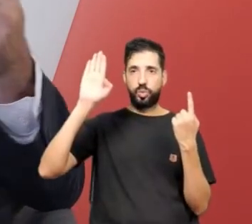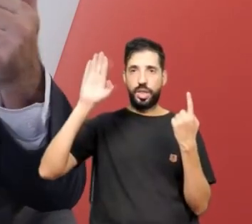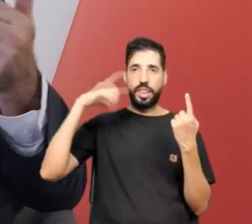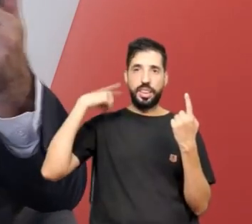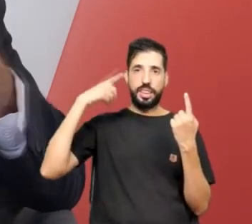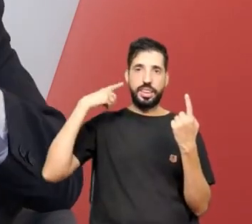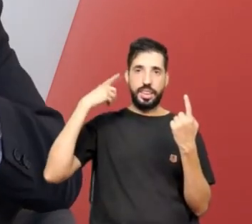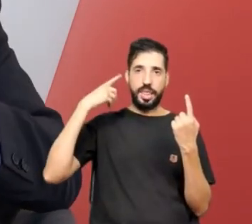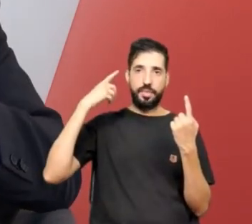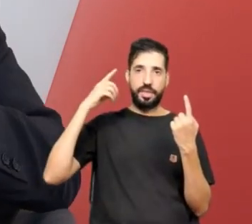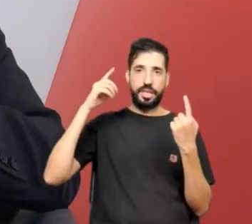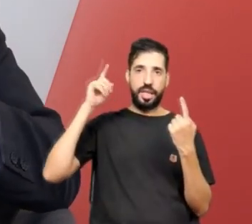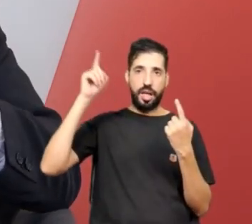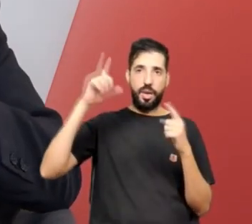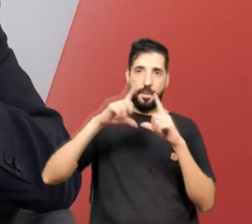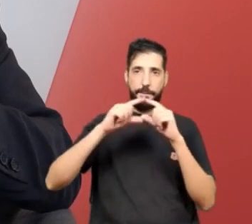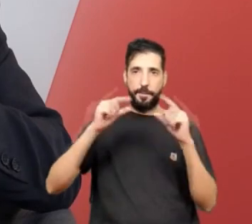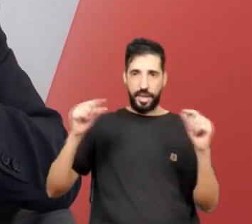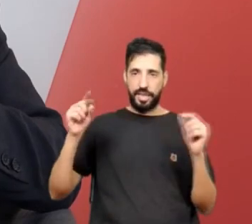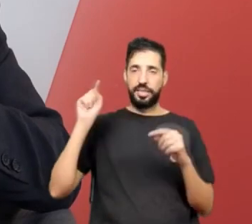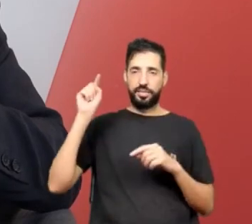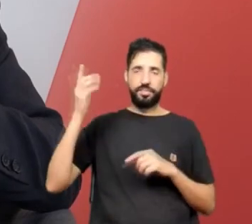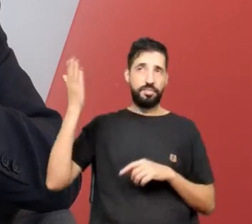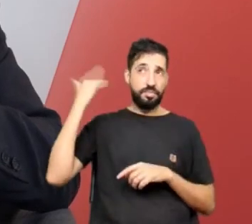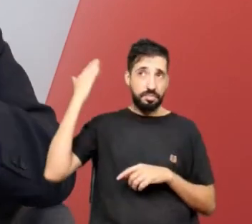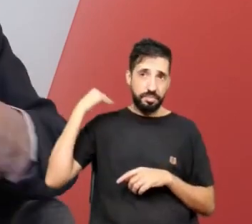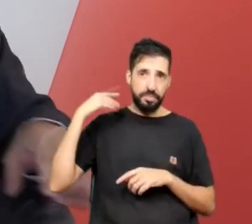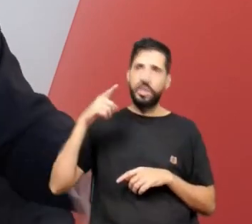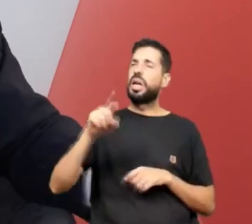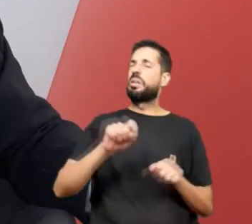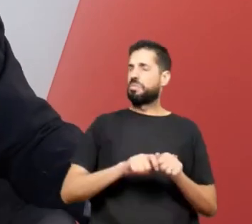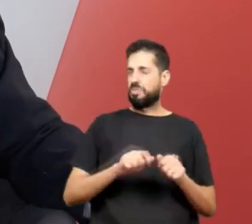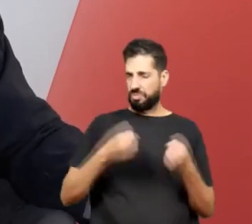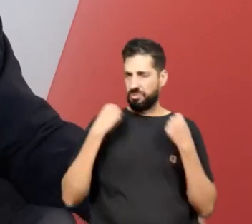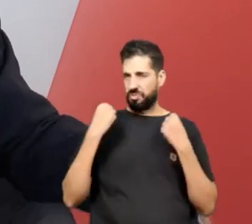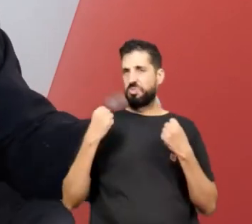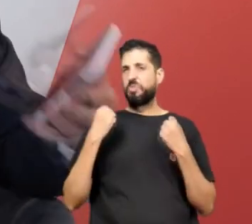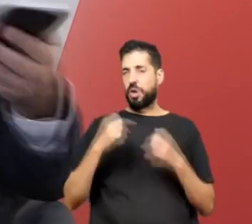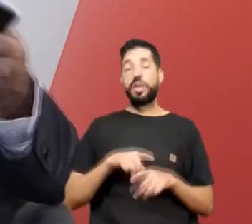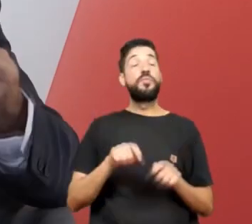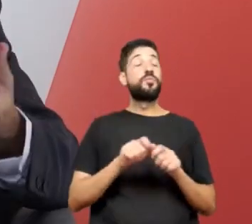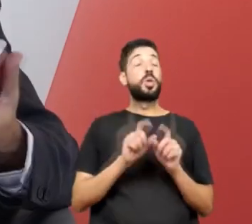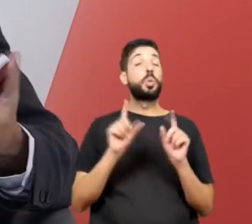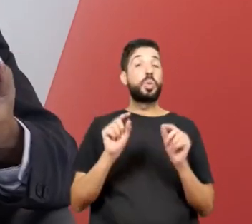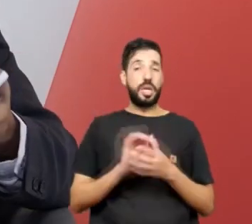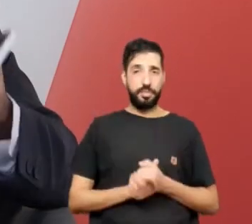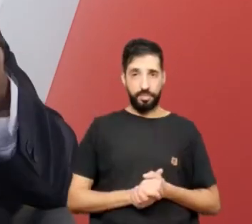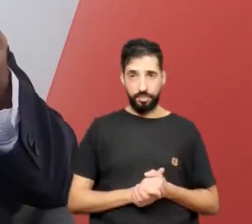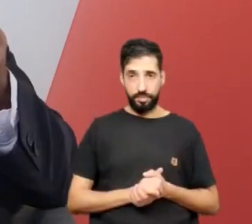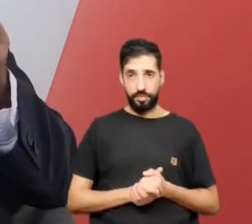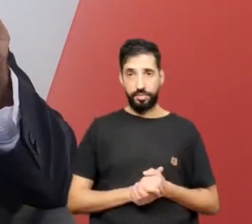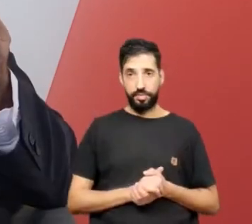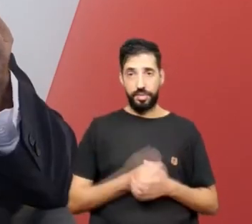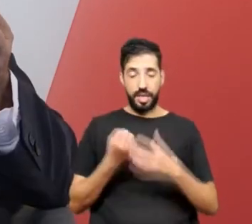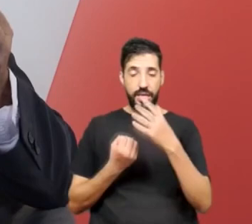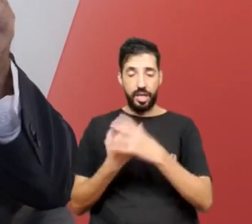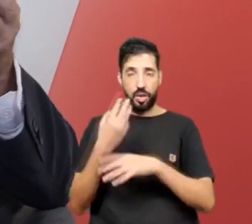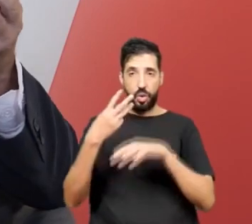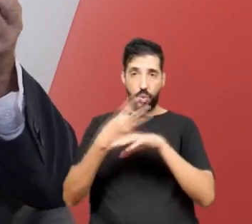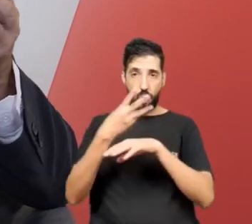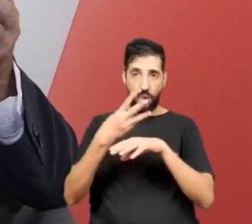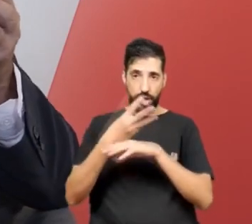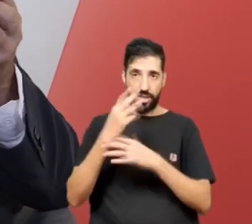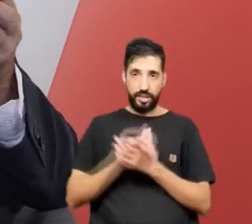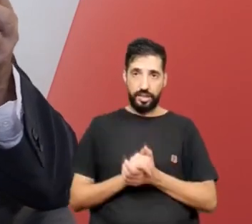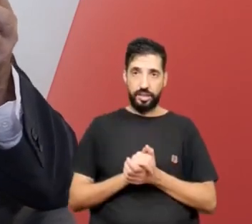Brasília, aos três eleições atrás, o cara arrebentou. O que ele fez? Ele criou um WhatsApp, o número do WhatsApp, que